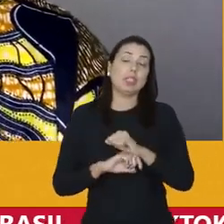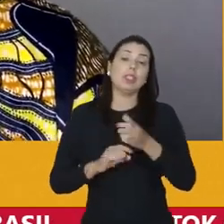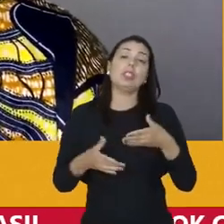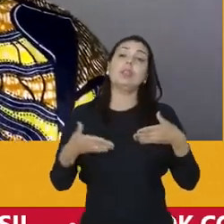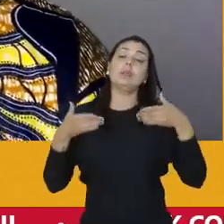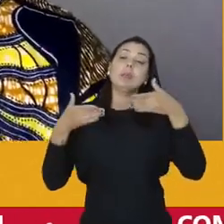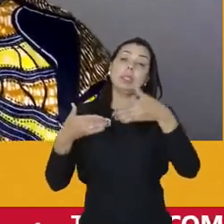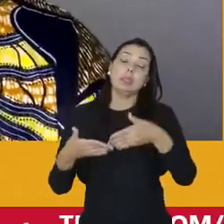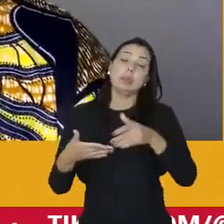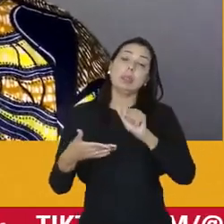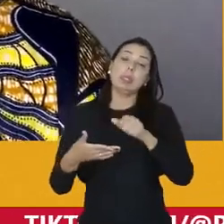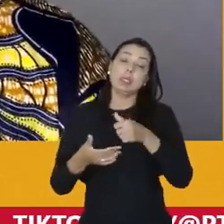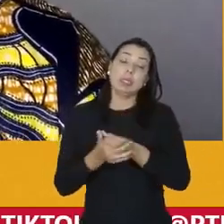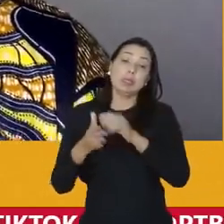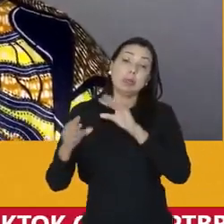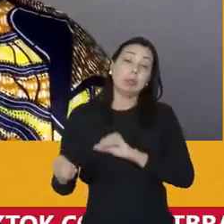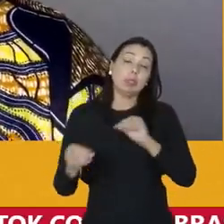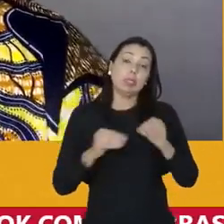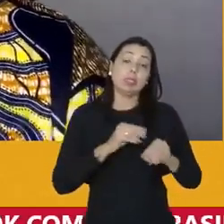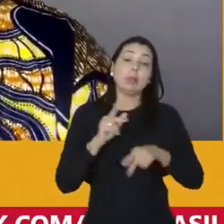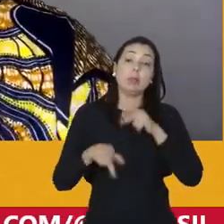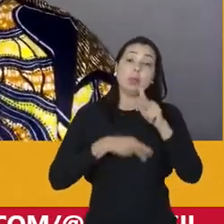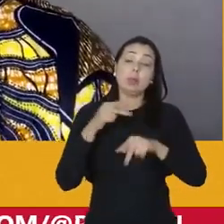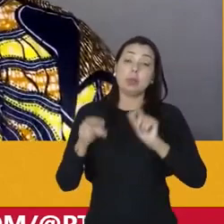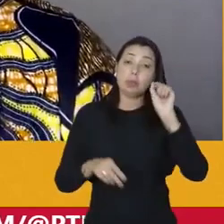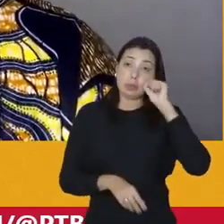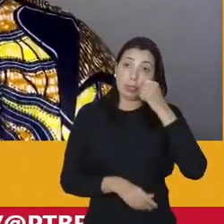pertence e que será modificada pelo povo preto.